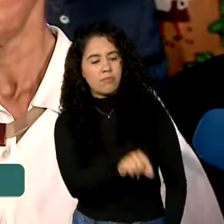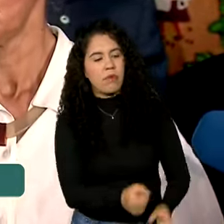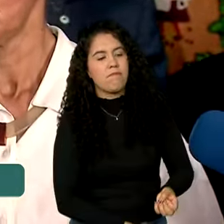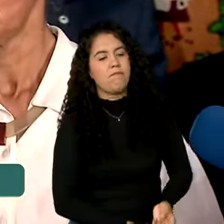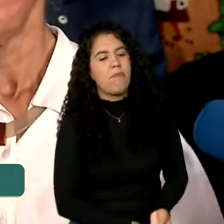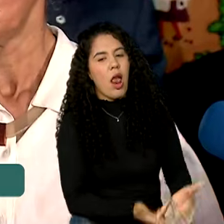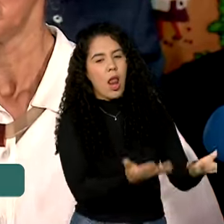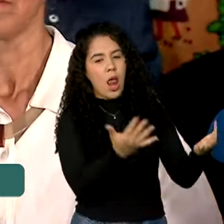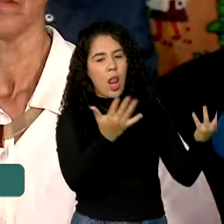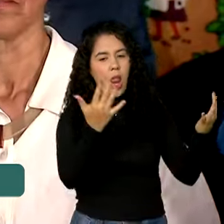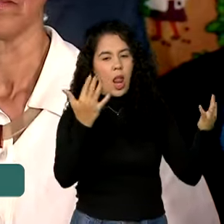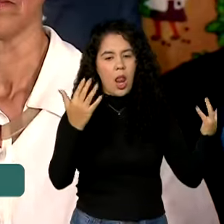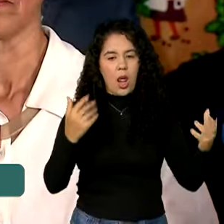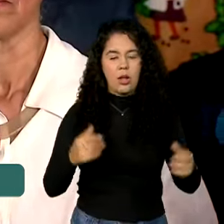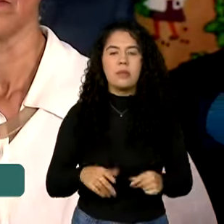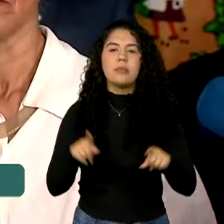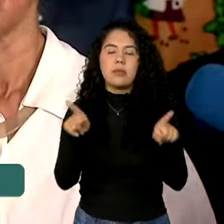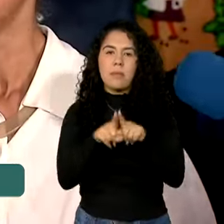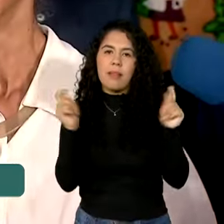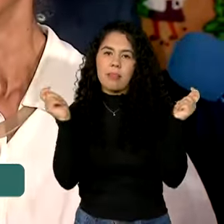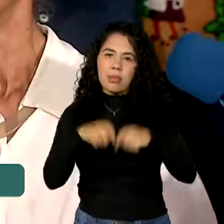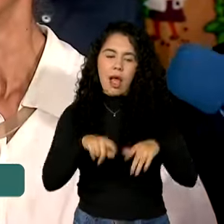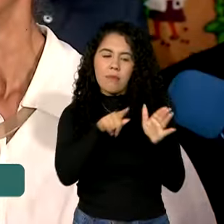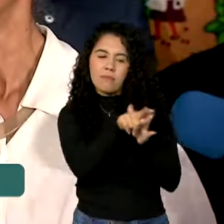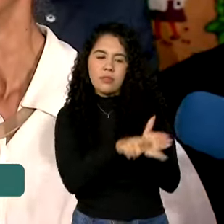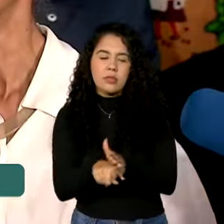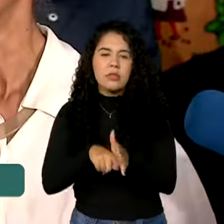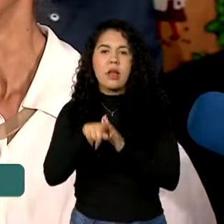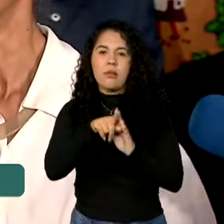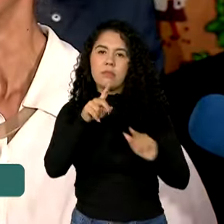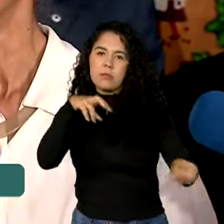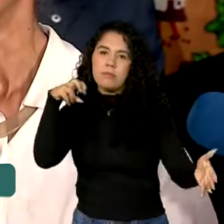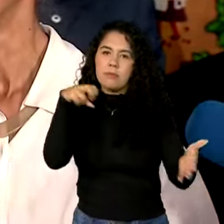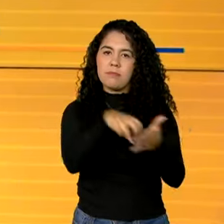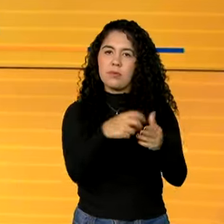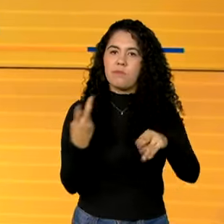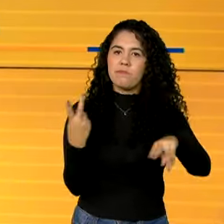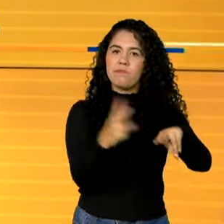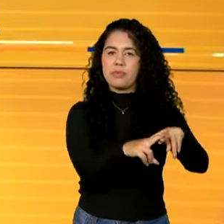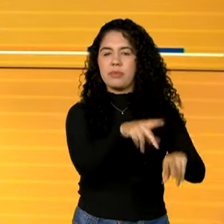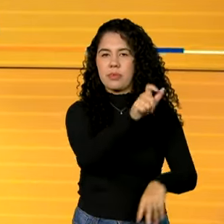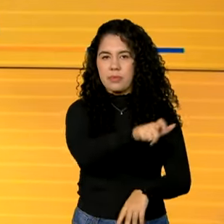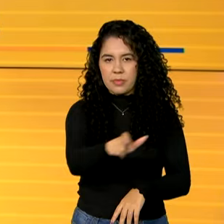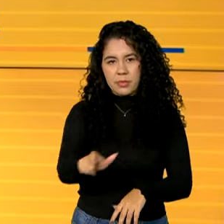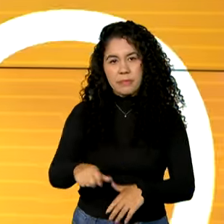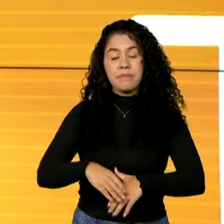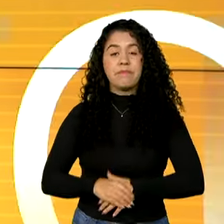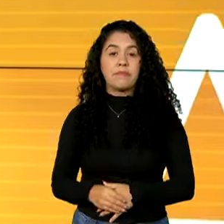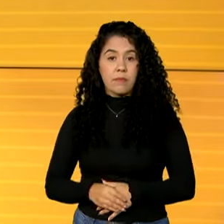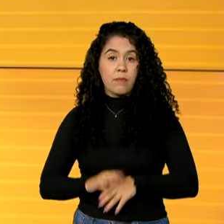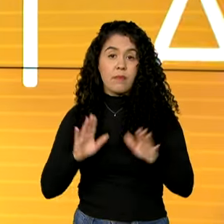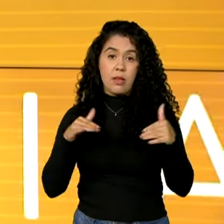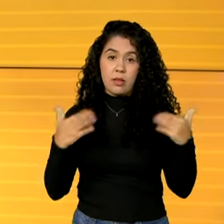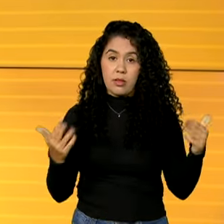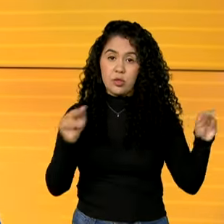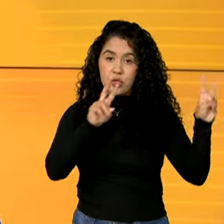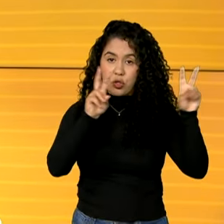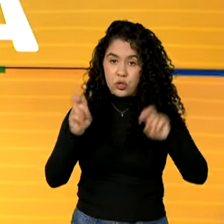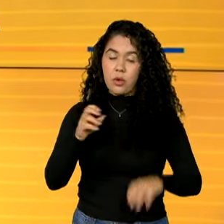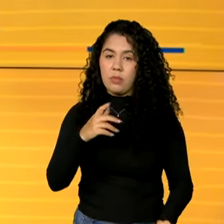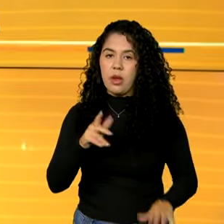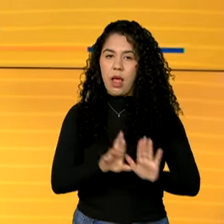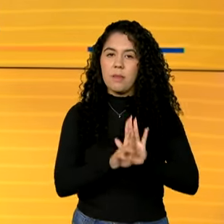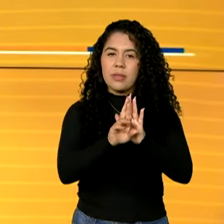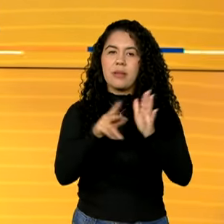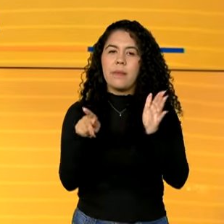possibilite depois a investigação e a responsabilização dessas pessoas. E olha, os investimentos anunciados pelo